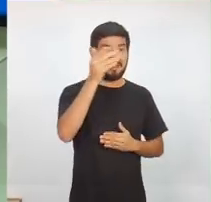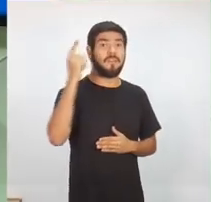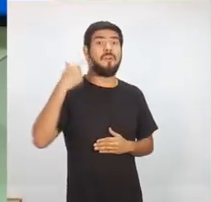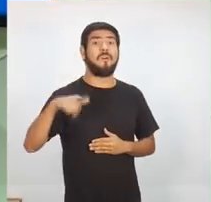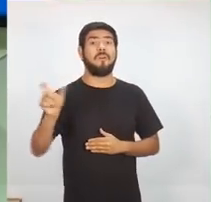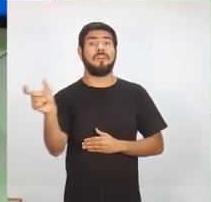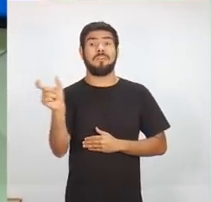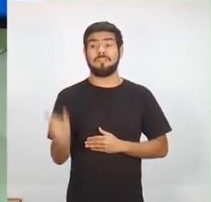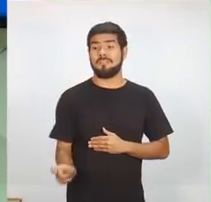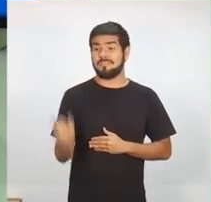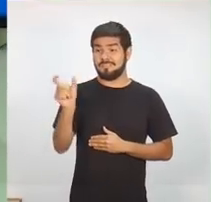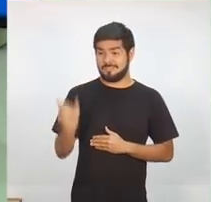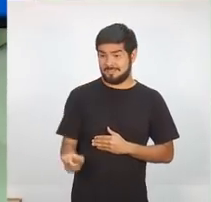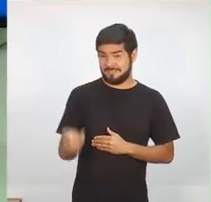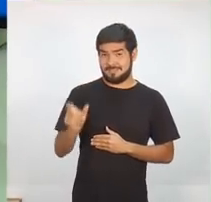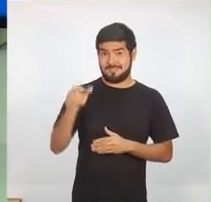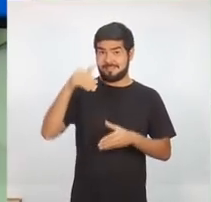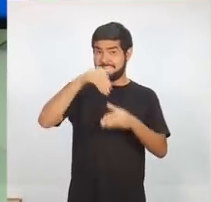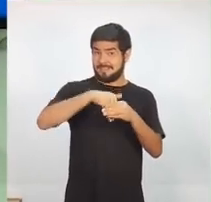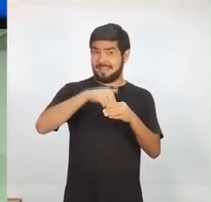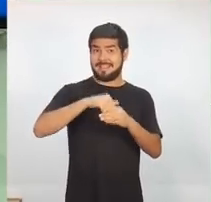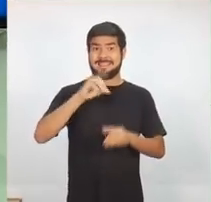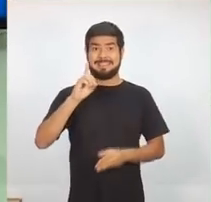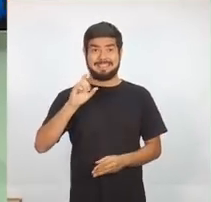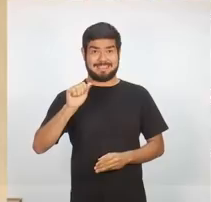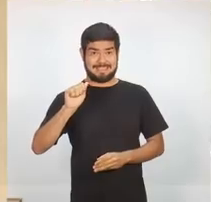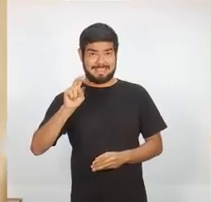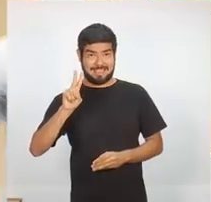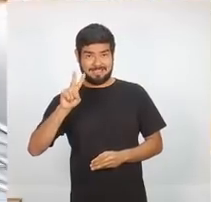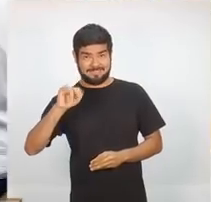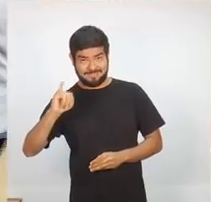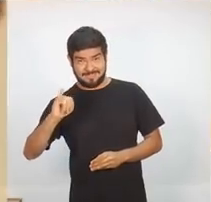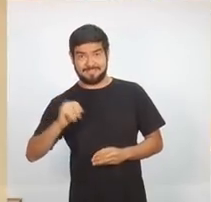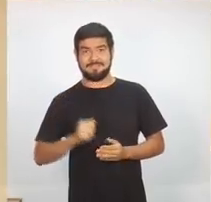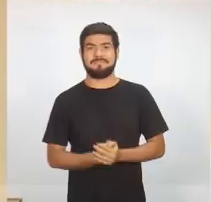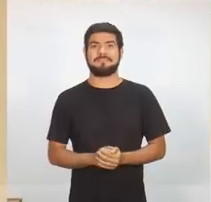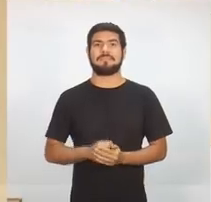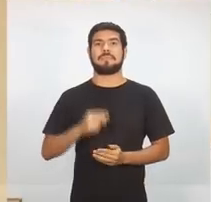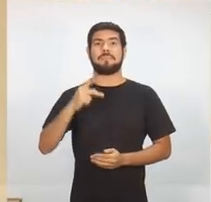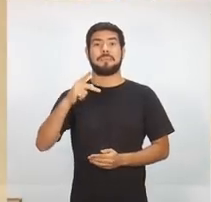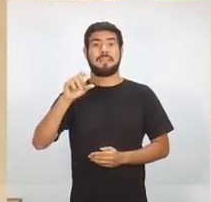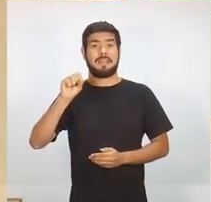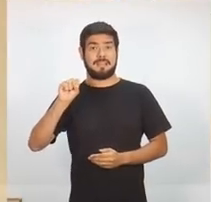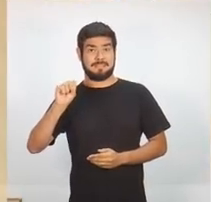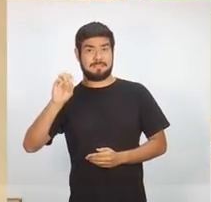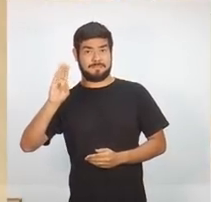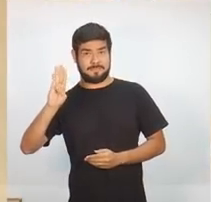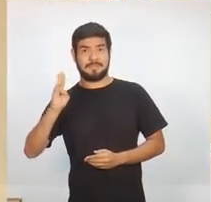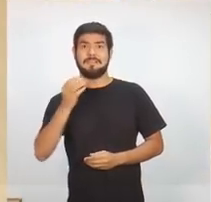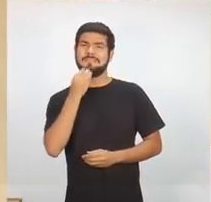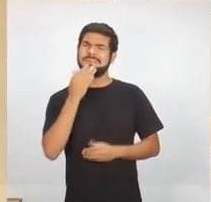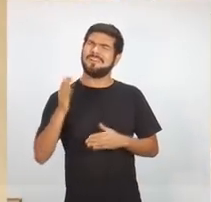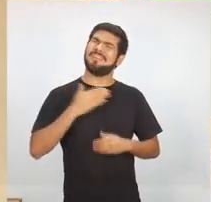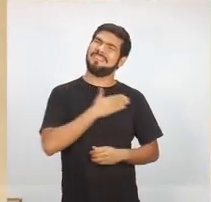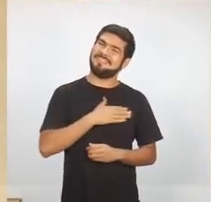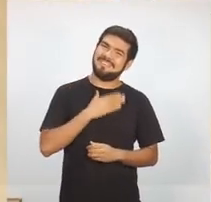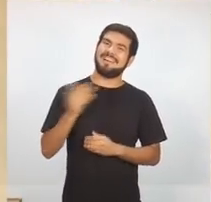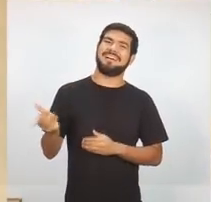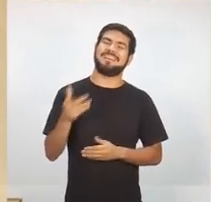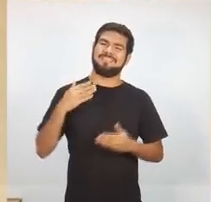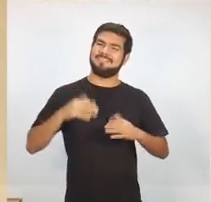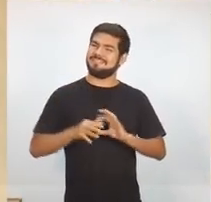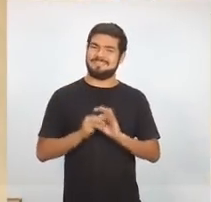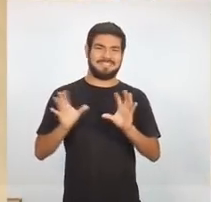Próximo candidato, Davi Almeida, do PSB. Como vai? Tudo bom, candidato? Fique à vontade.